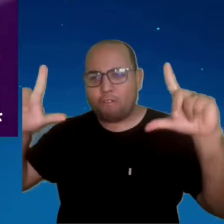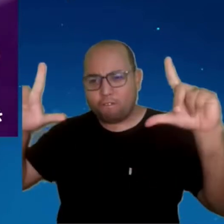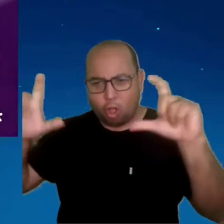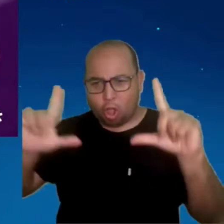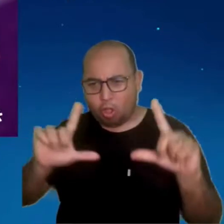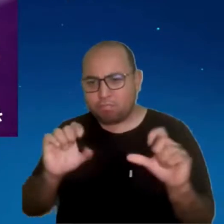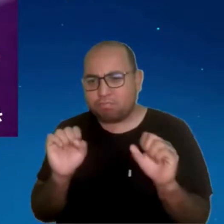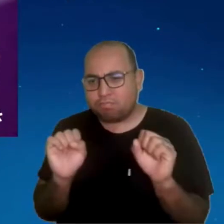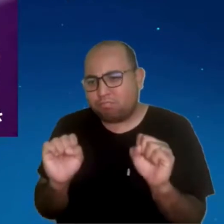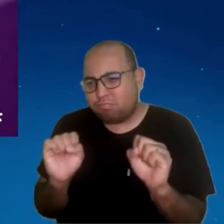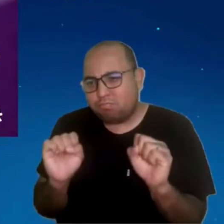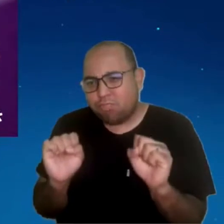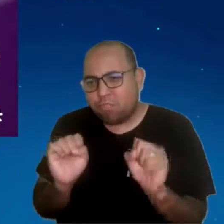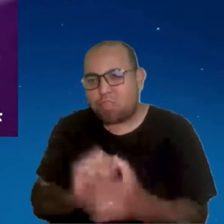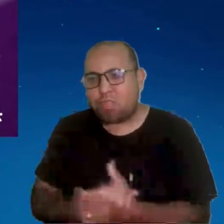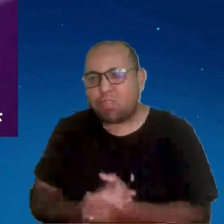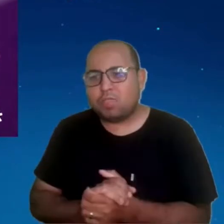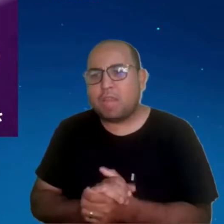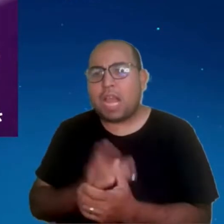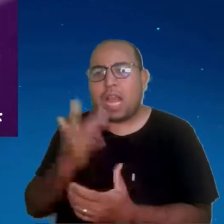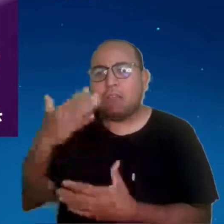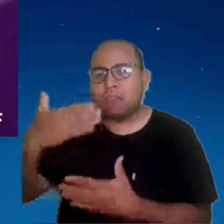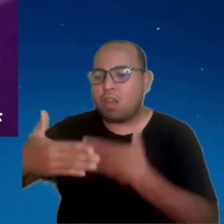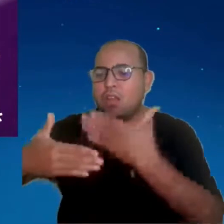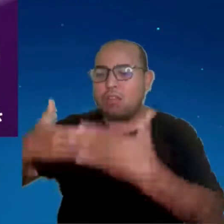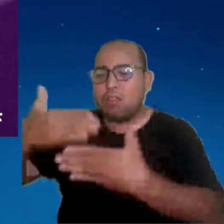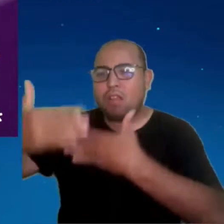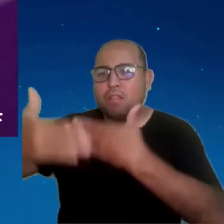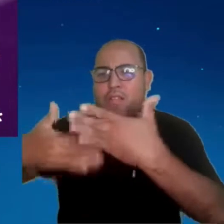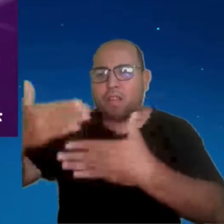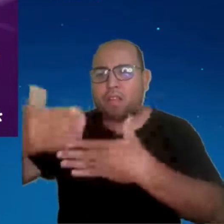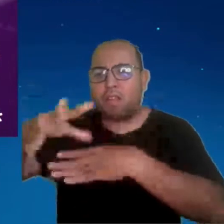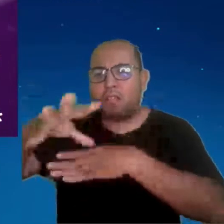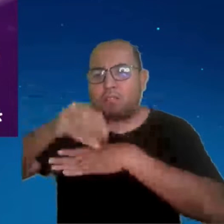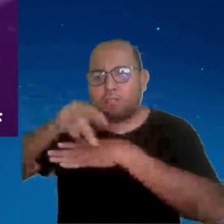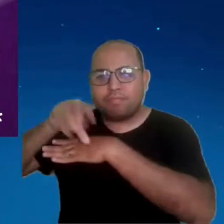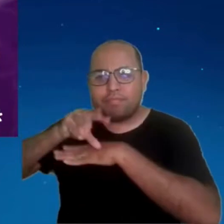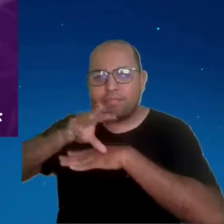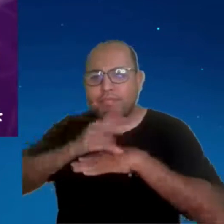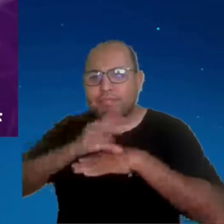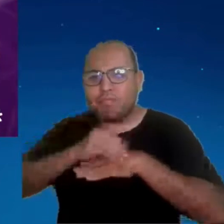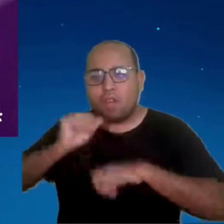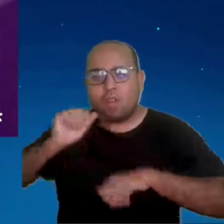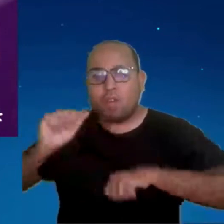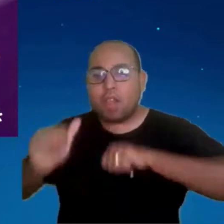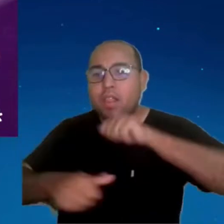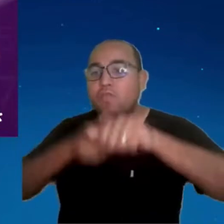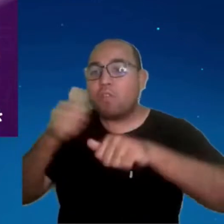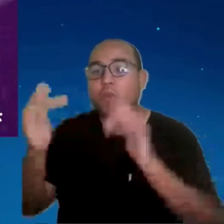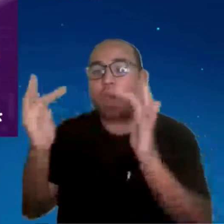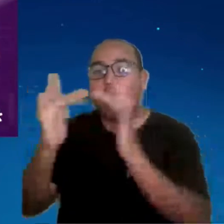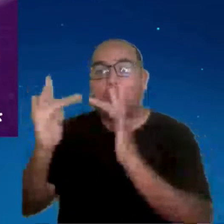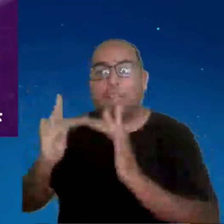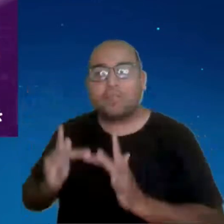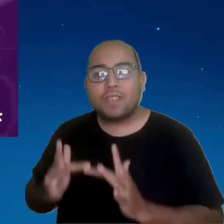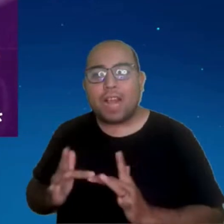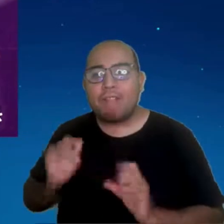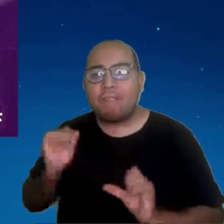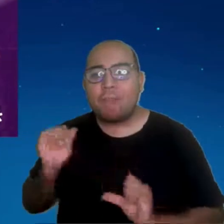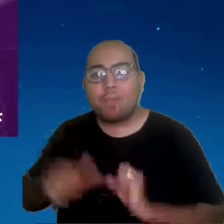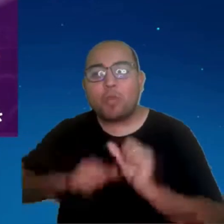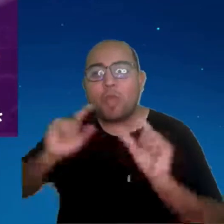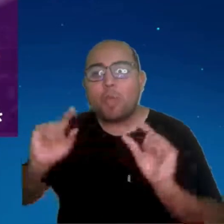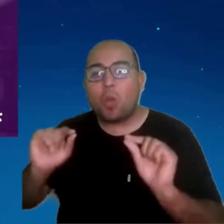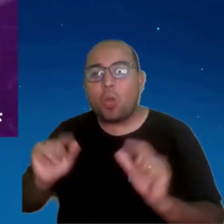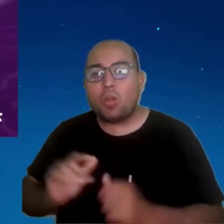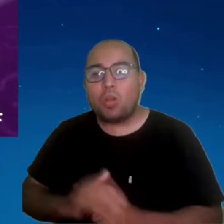mais parte do dia a dia de vocês, é o que a gente está transformando com essa conectividade. Então você, não só a parte